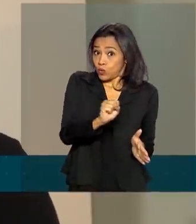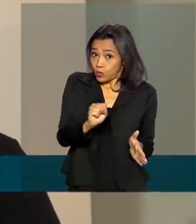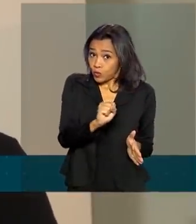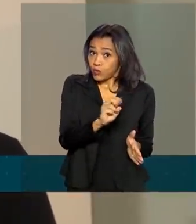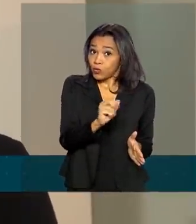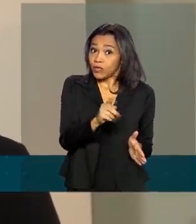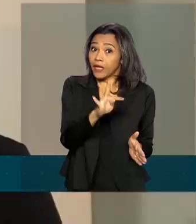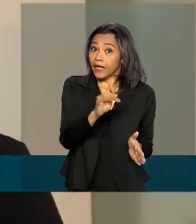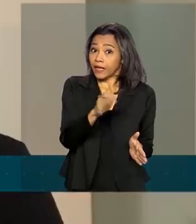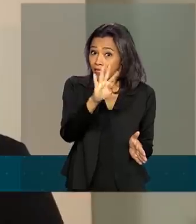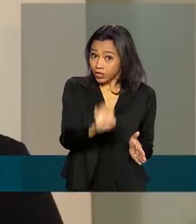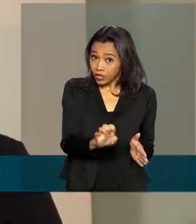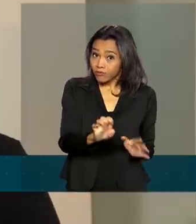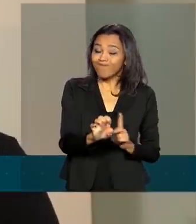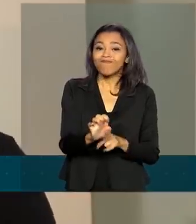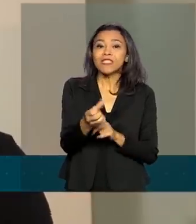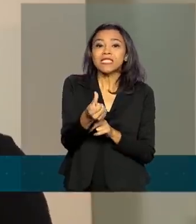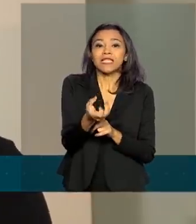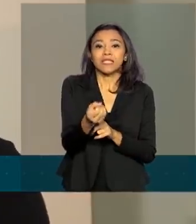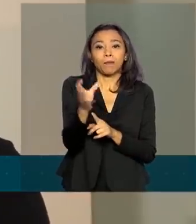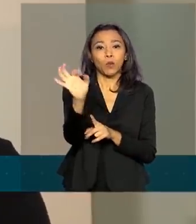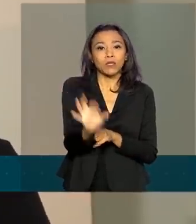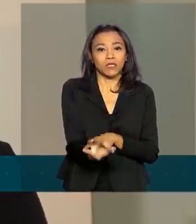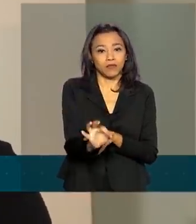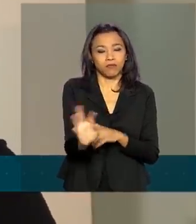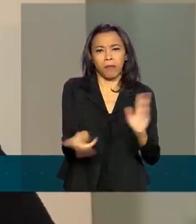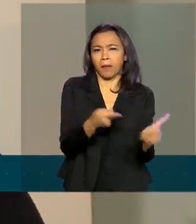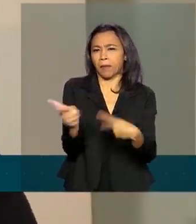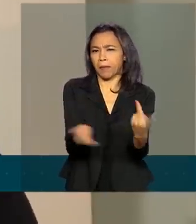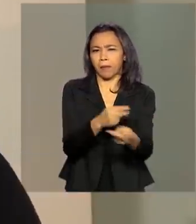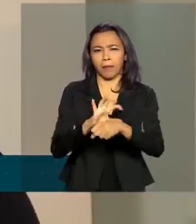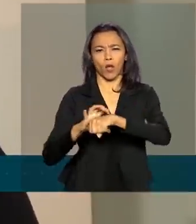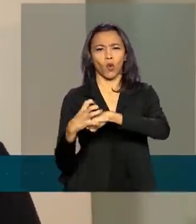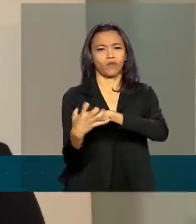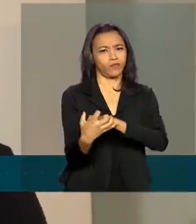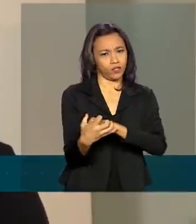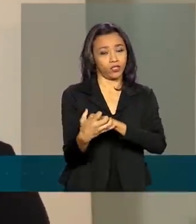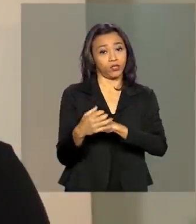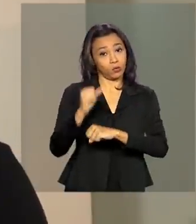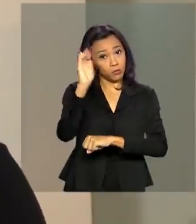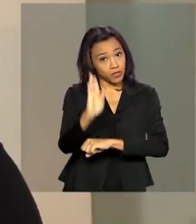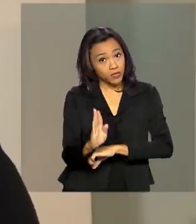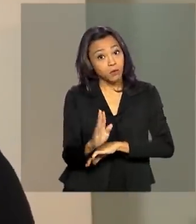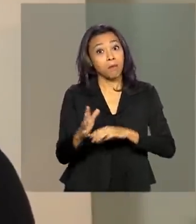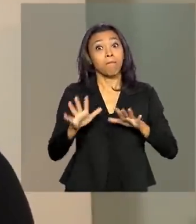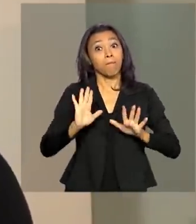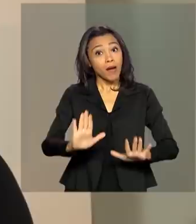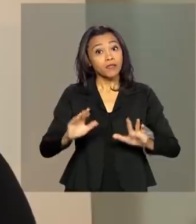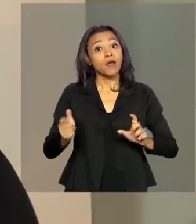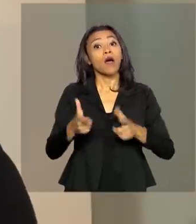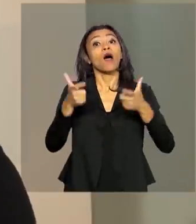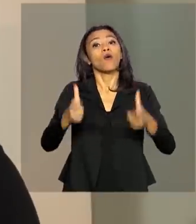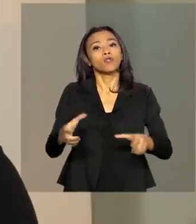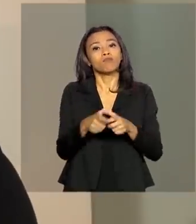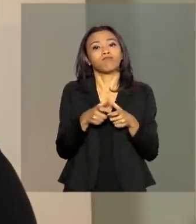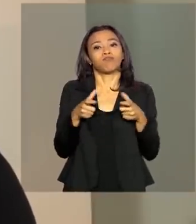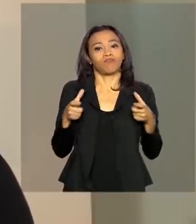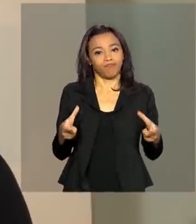mais de 60% do total de casos no país, mas a maior incidência da doença